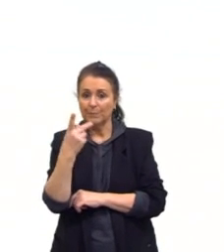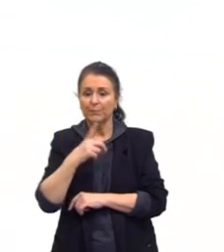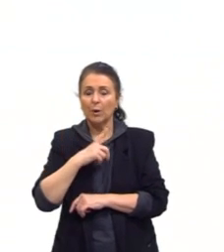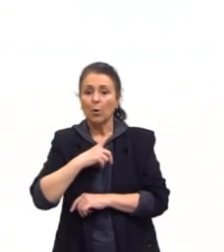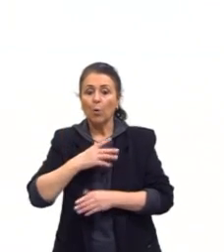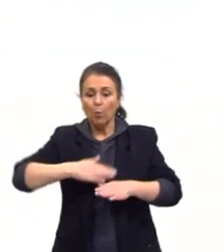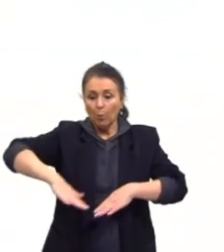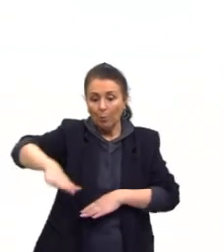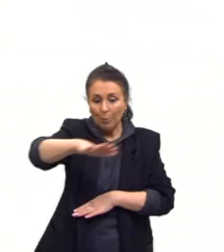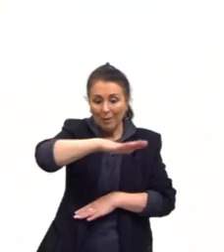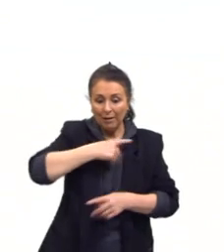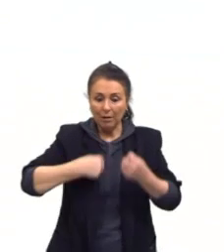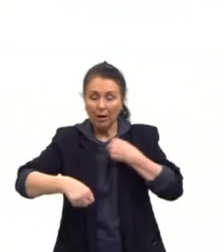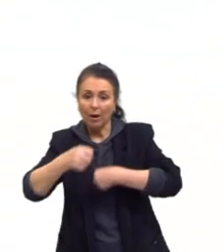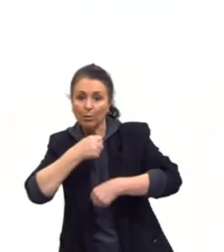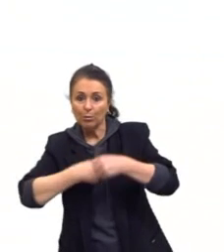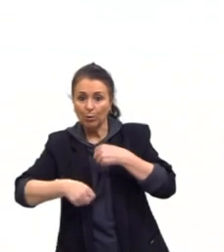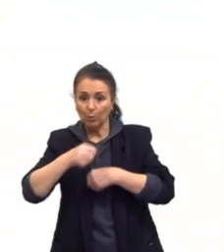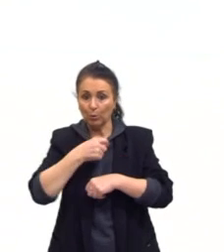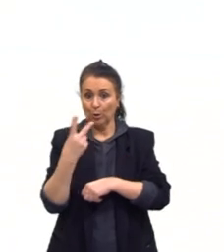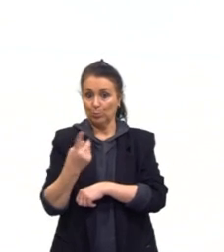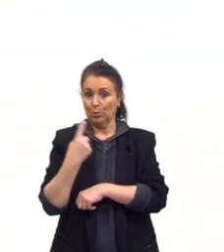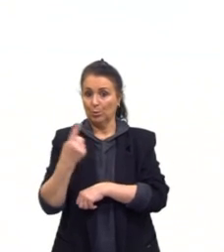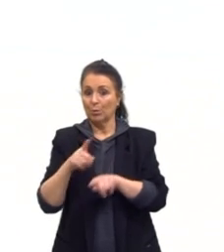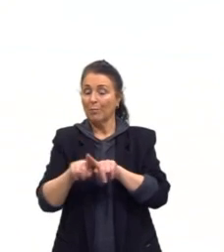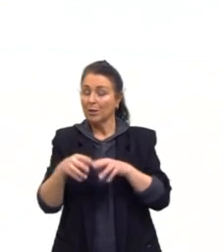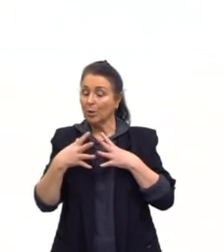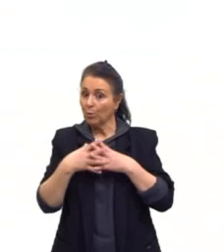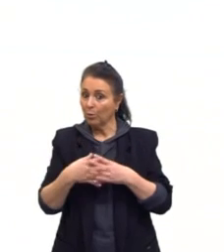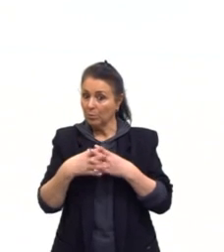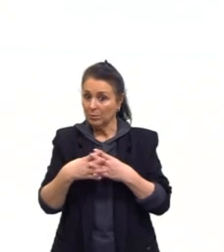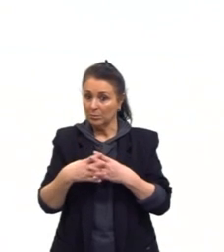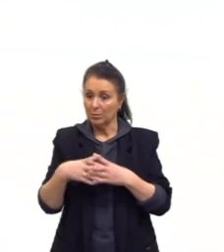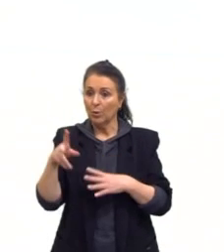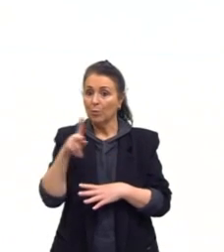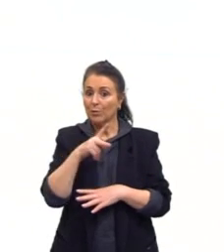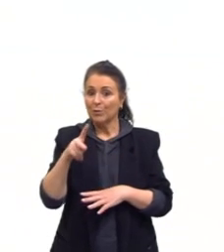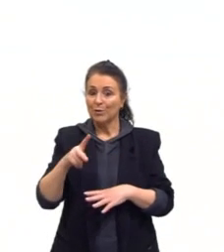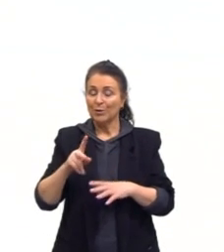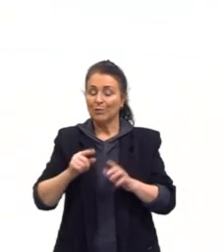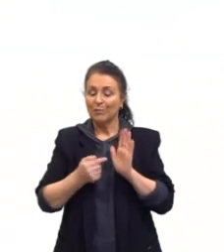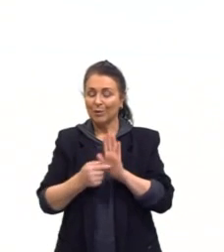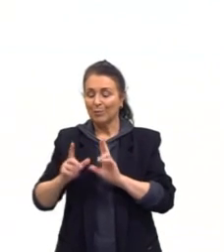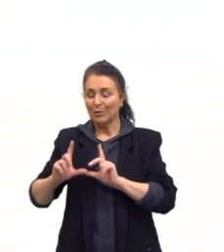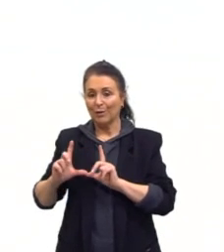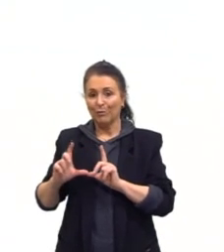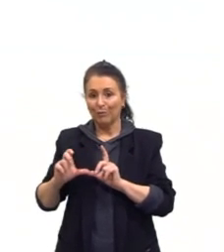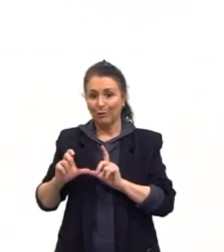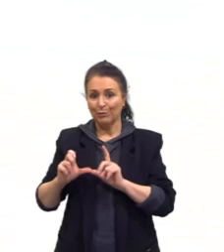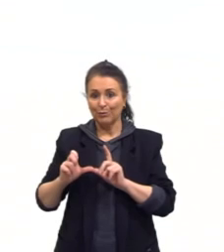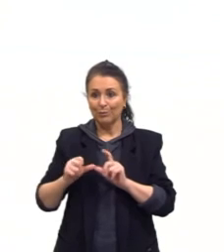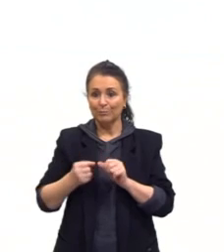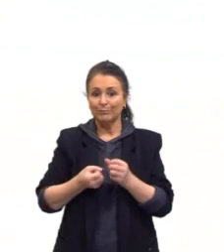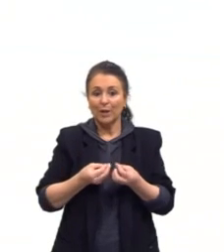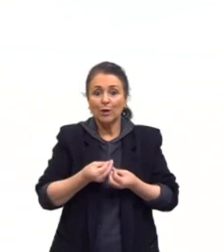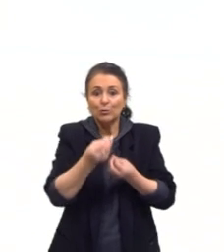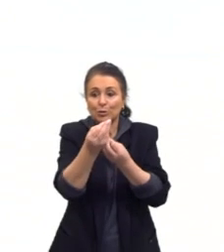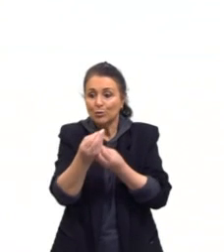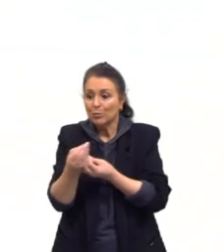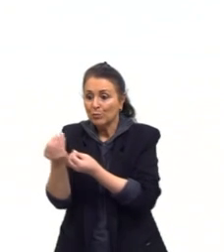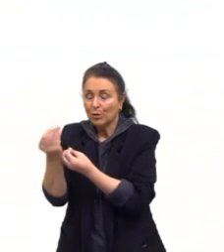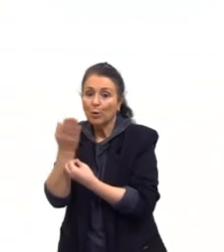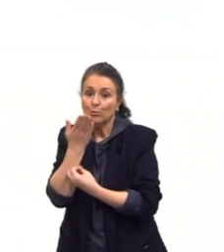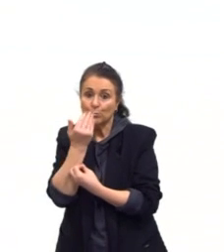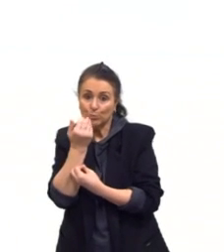mas de uma maneira complicada, certo? E aí eu trago algumas fotos para vocês, né? Distribuição de comida durante